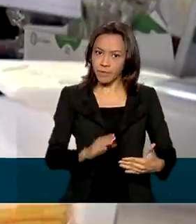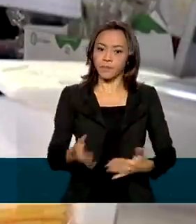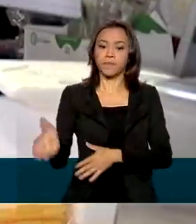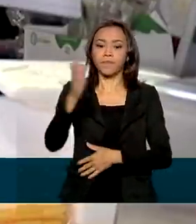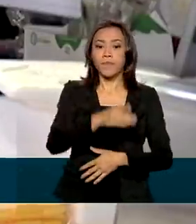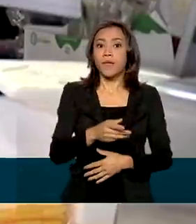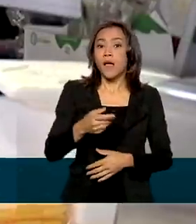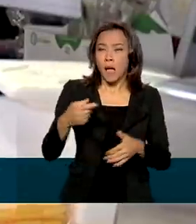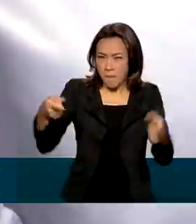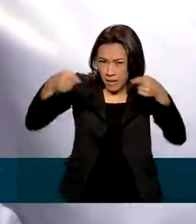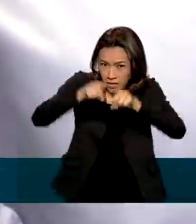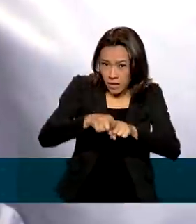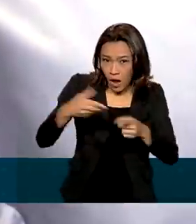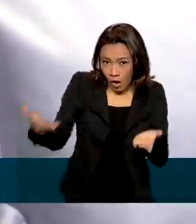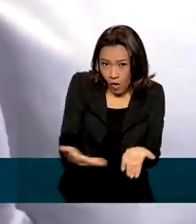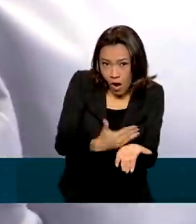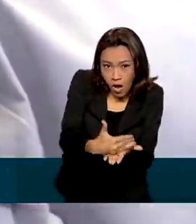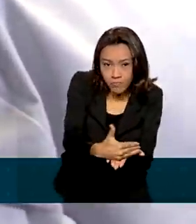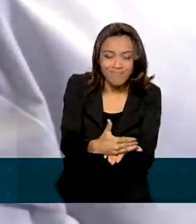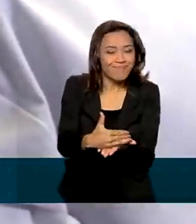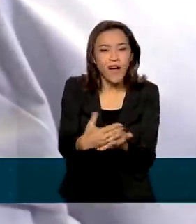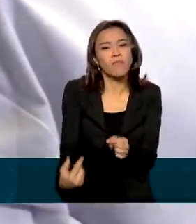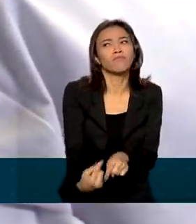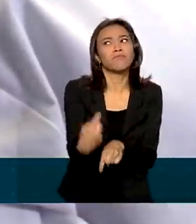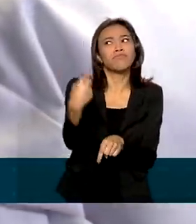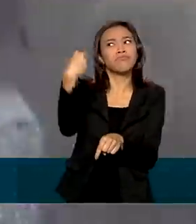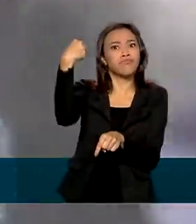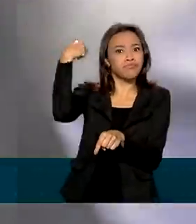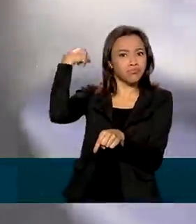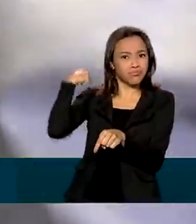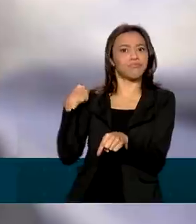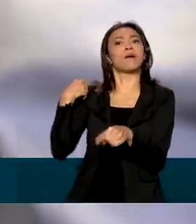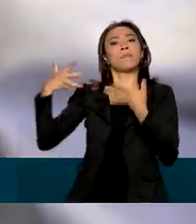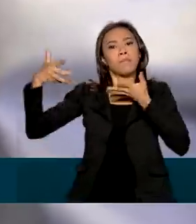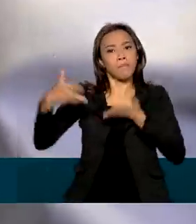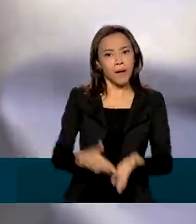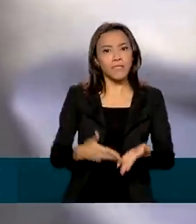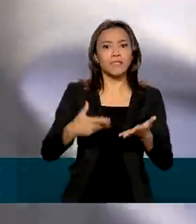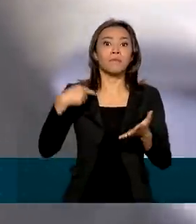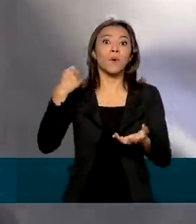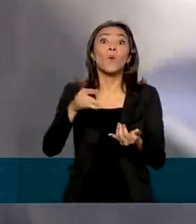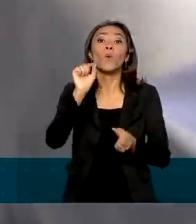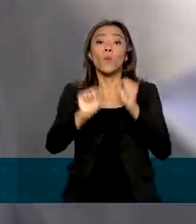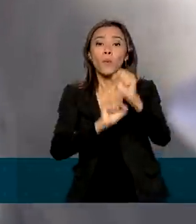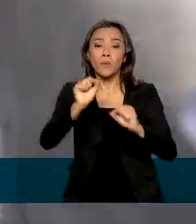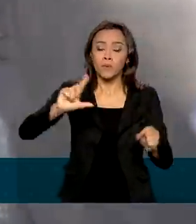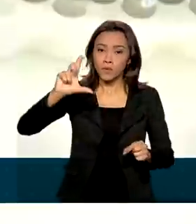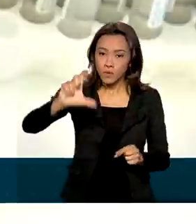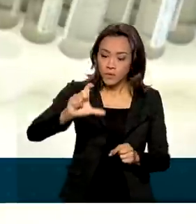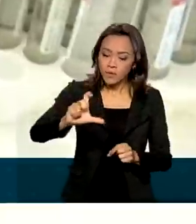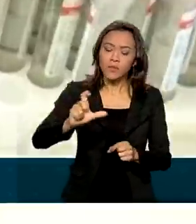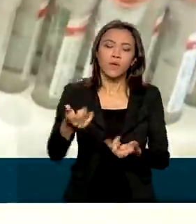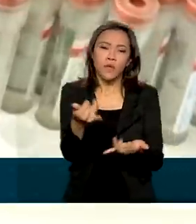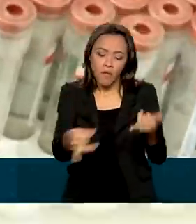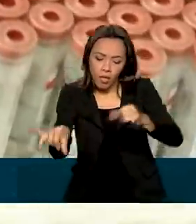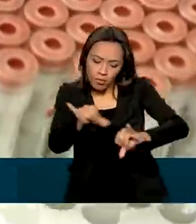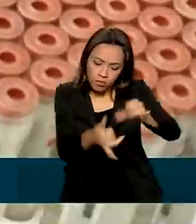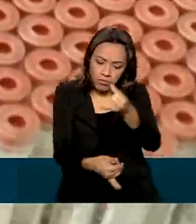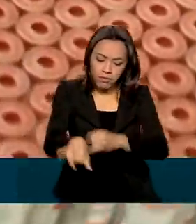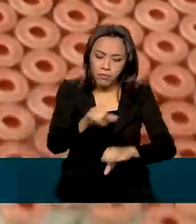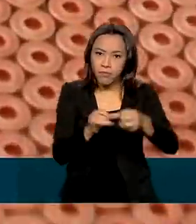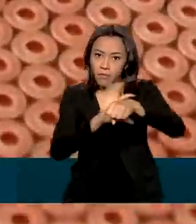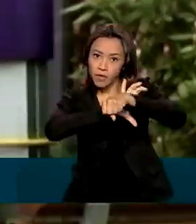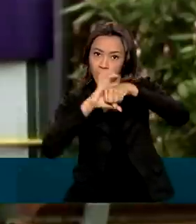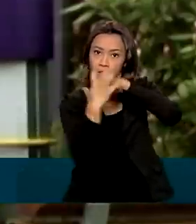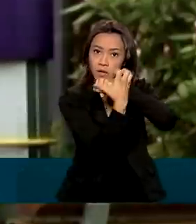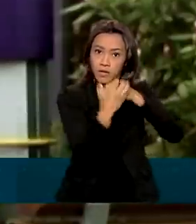começou agora. O Brasil participou dos ensaios clínicos da vacina contra a Covid-19, da Universidade de Oxford